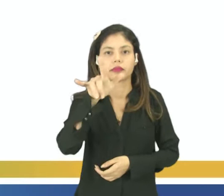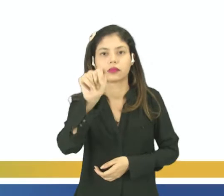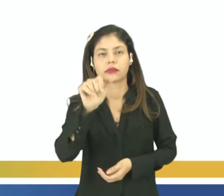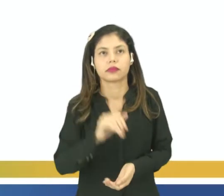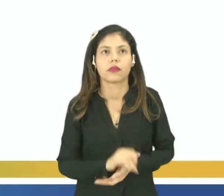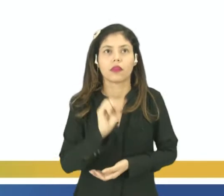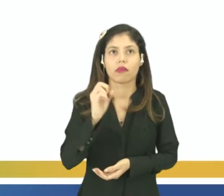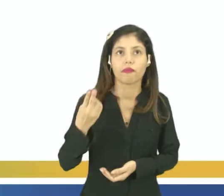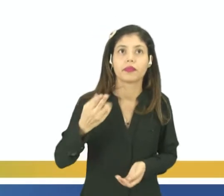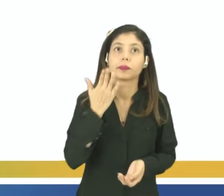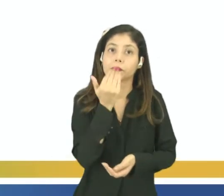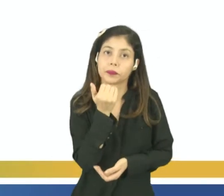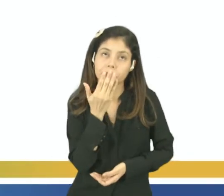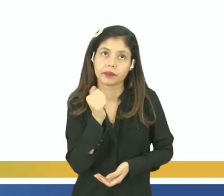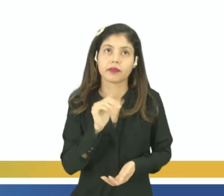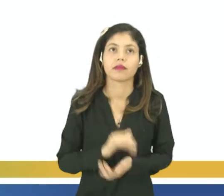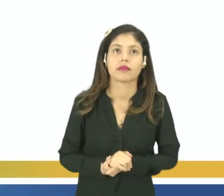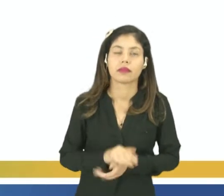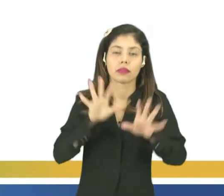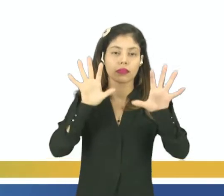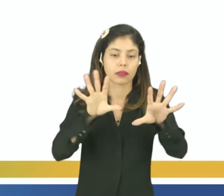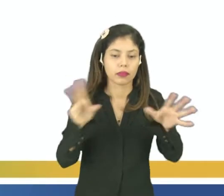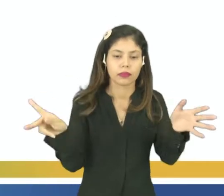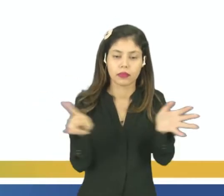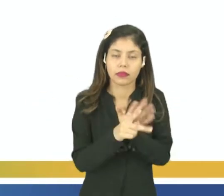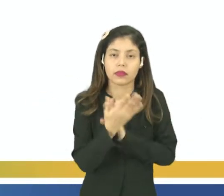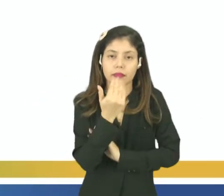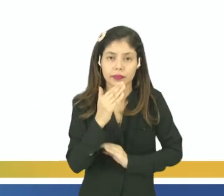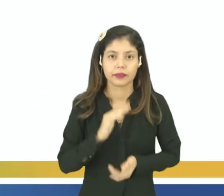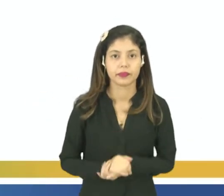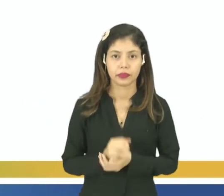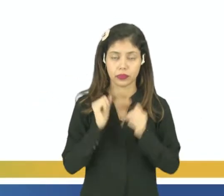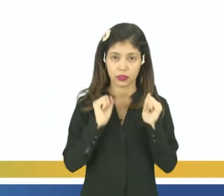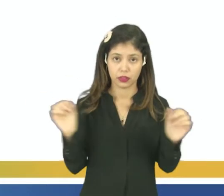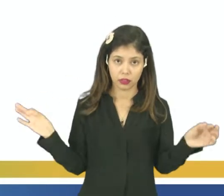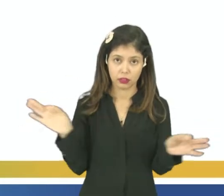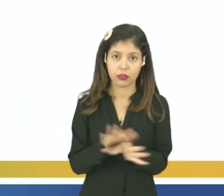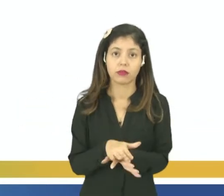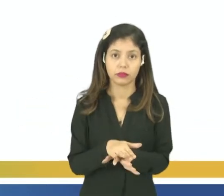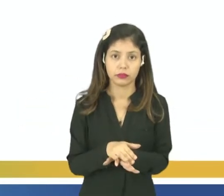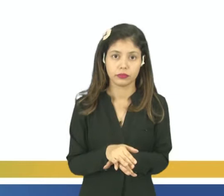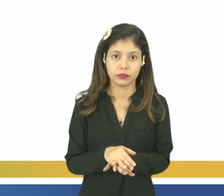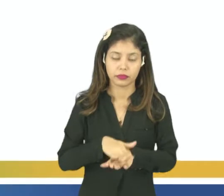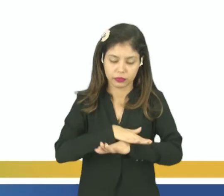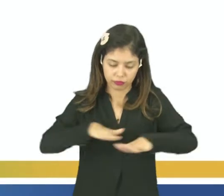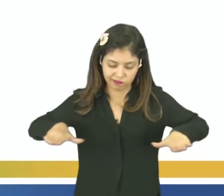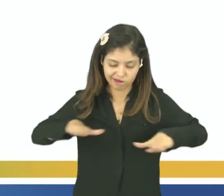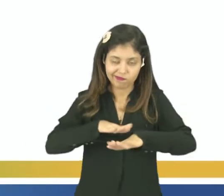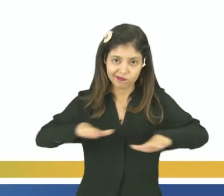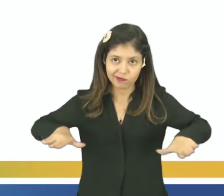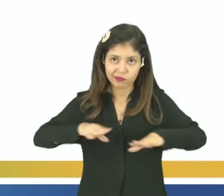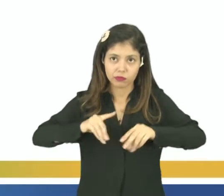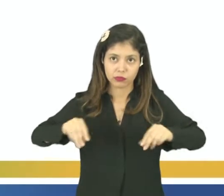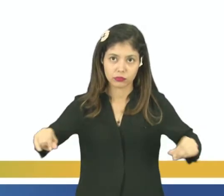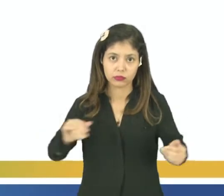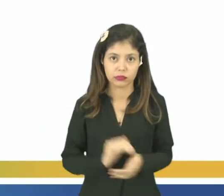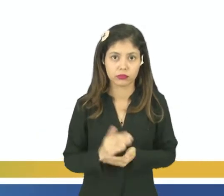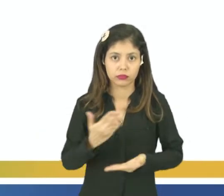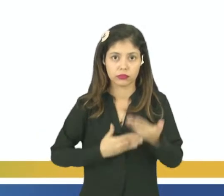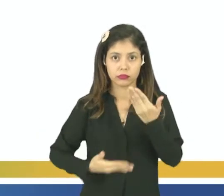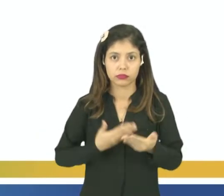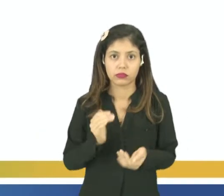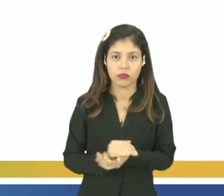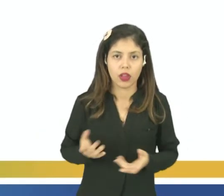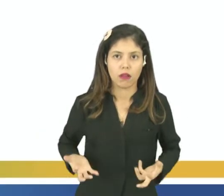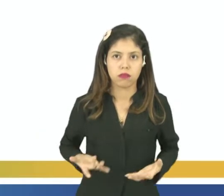certos seres se alimentassem de uma determinada alimentação, isso pode acabar atingindo o solo, pode acabar também tendo uma relação